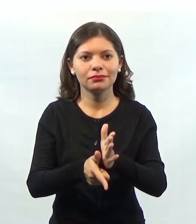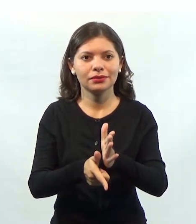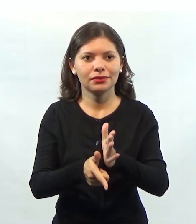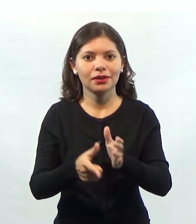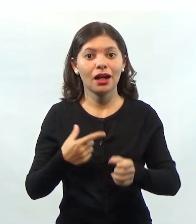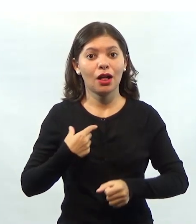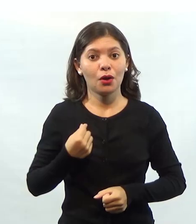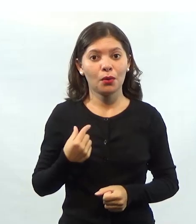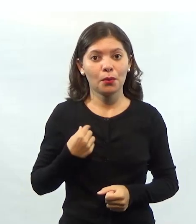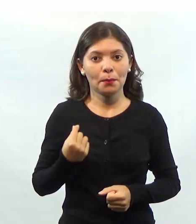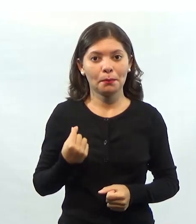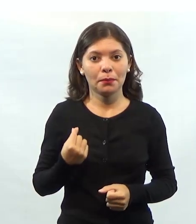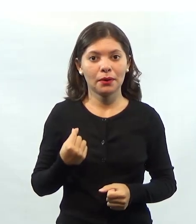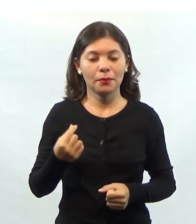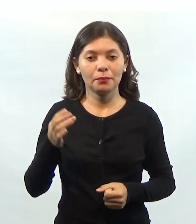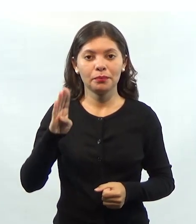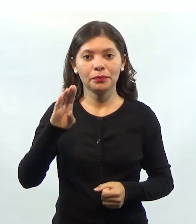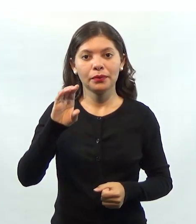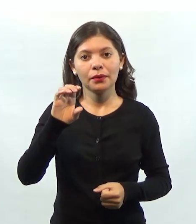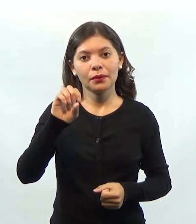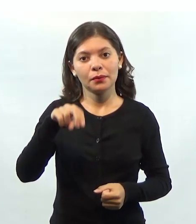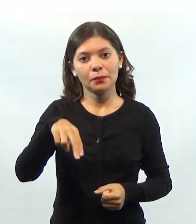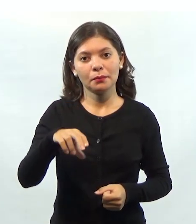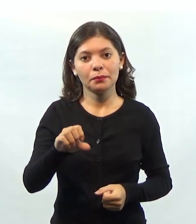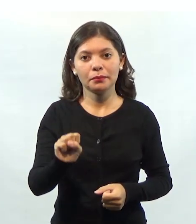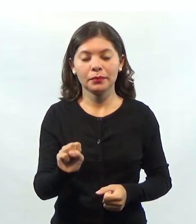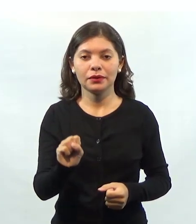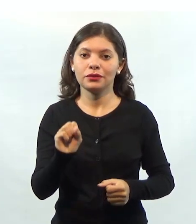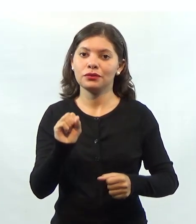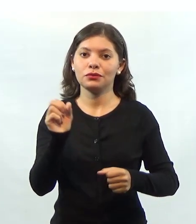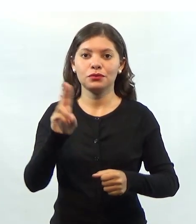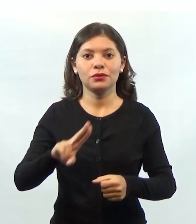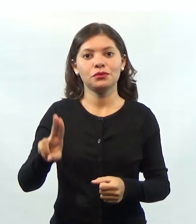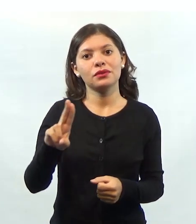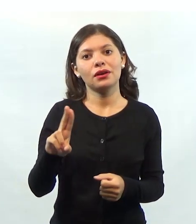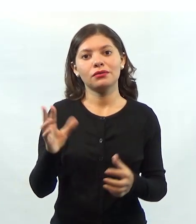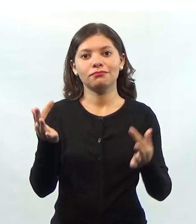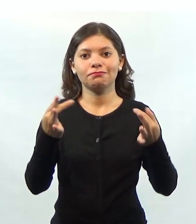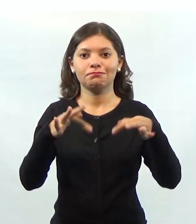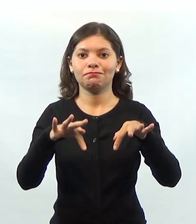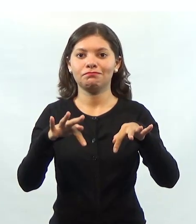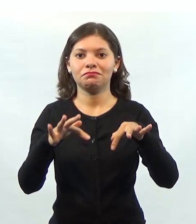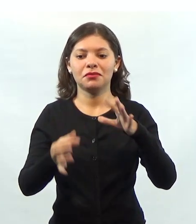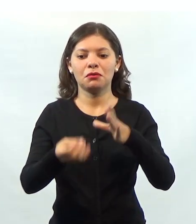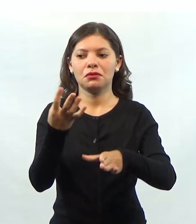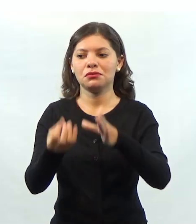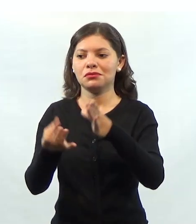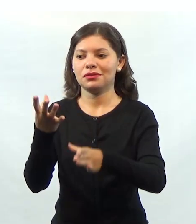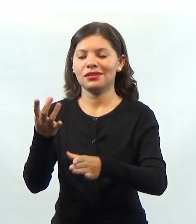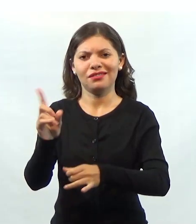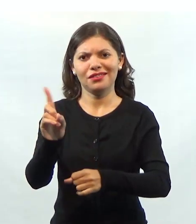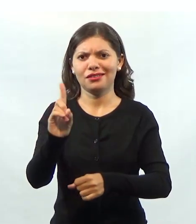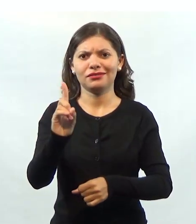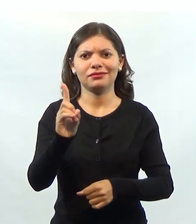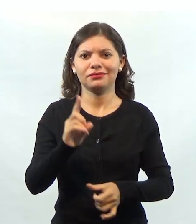a roupa, esses bens serão utilizados pelo cliente final, não vão ser utilizados para produzir novos bens.